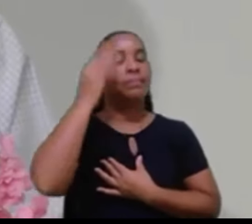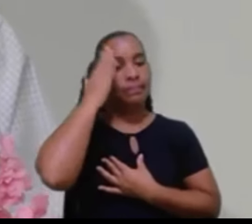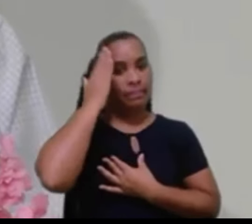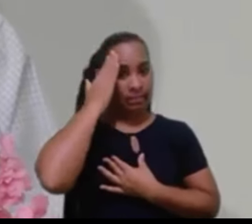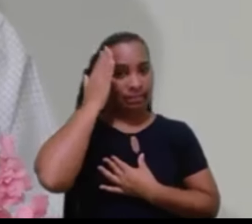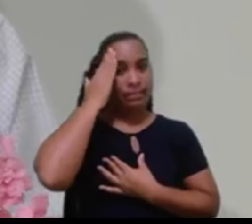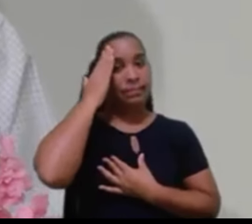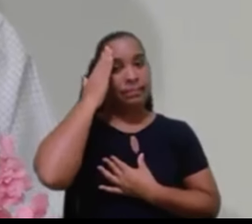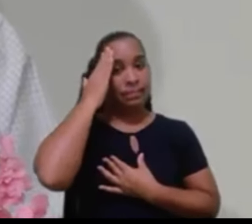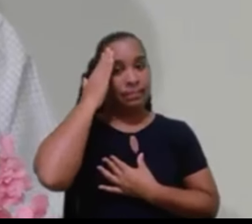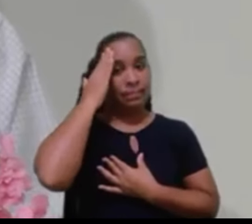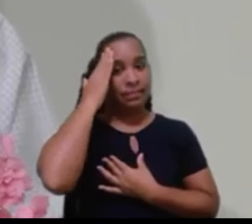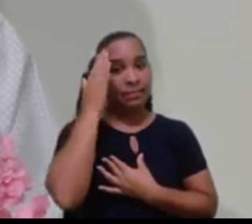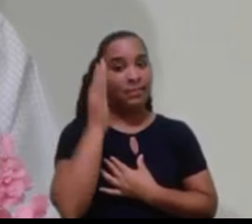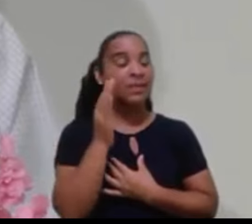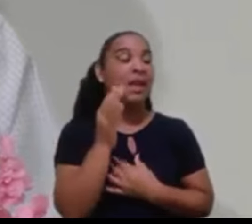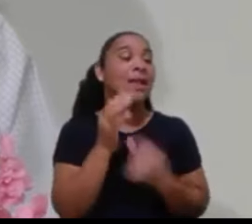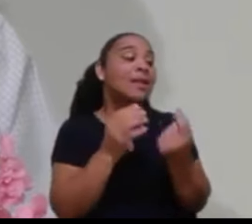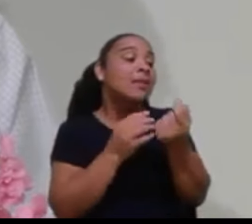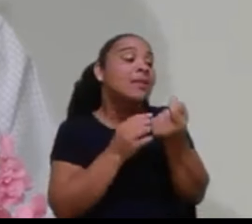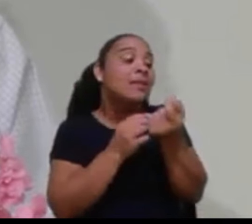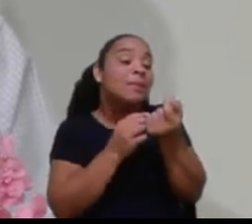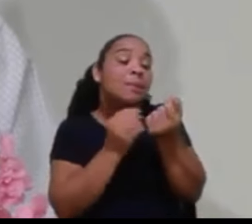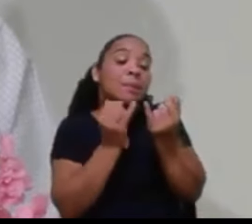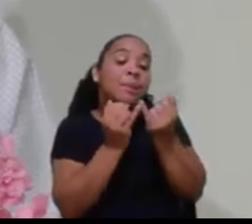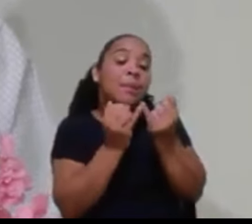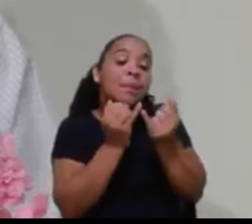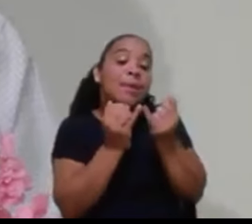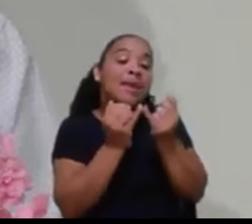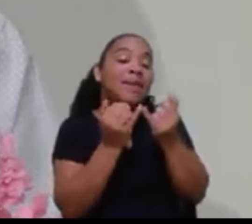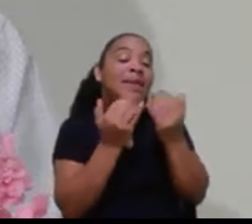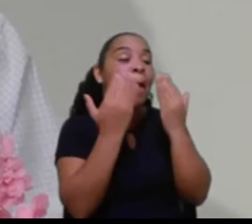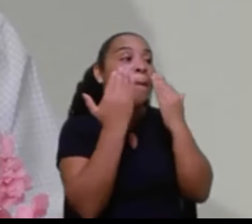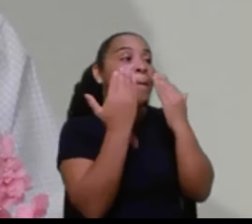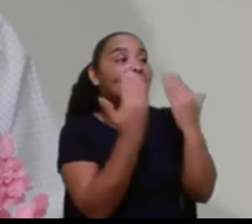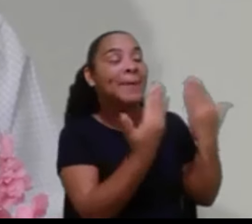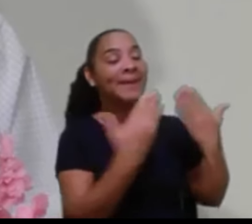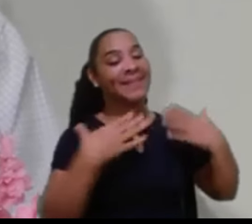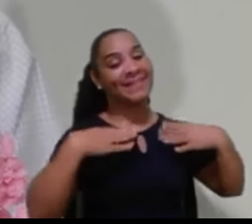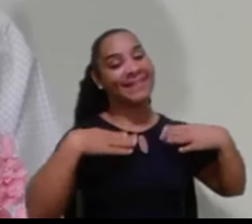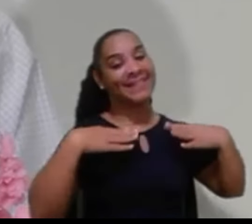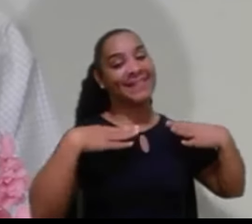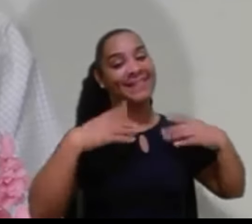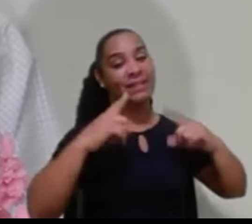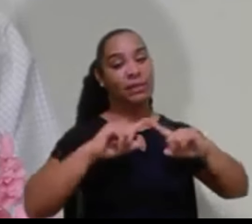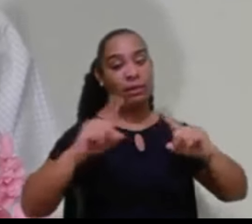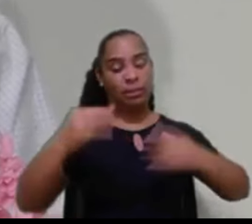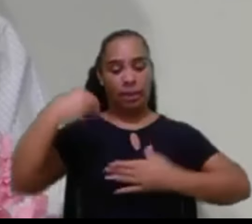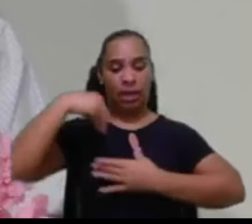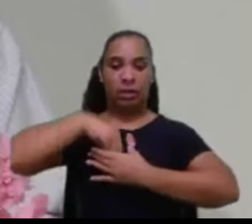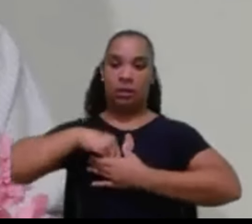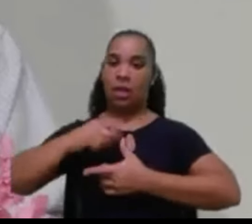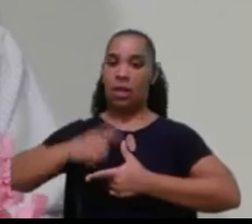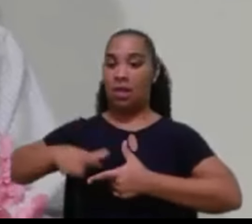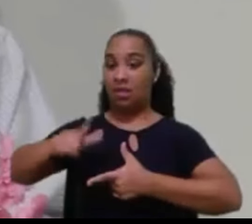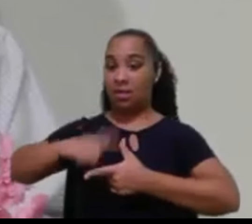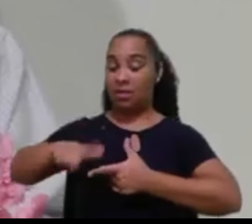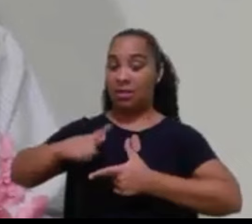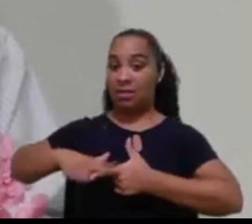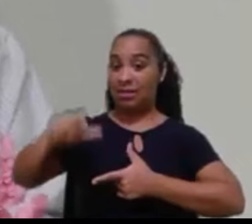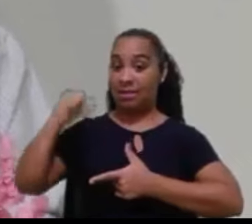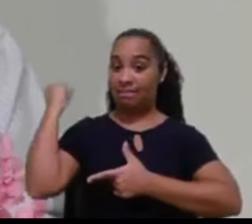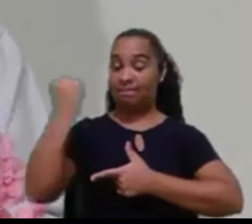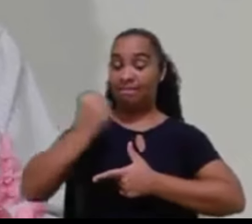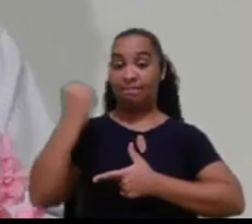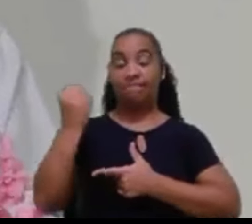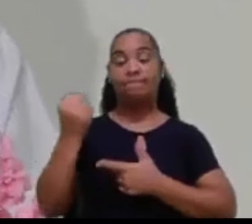angelitude que tem na presença dos seus graves problemas. Daí o medo de